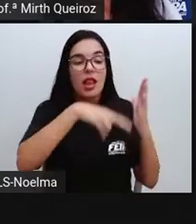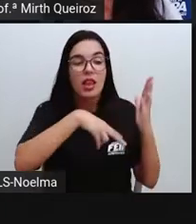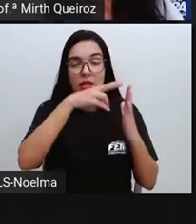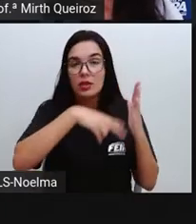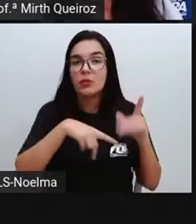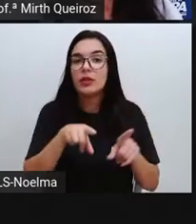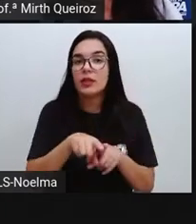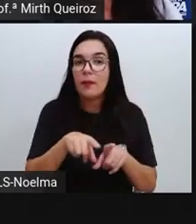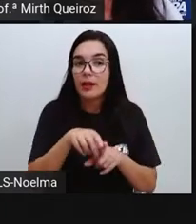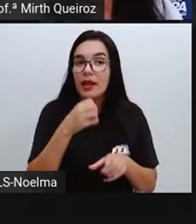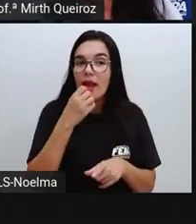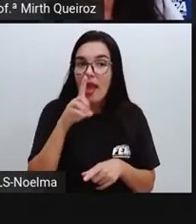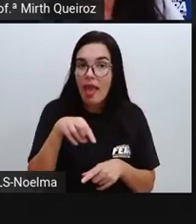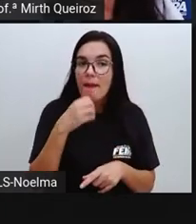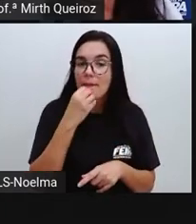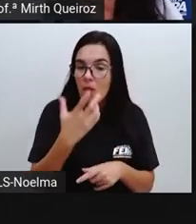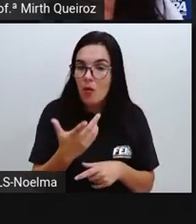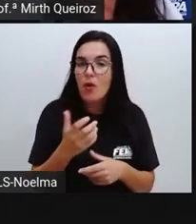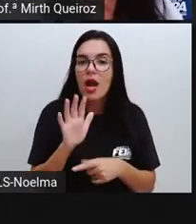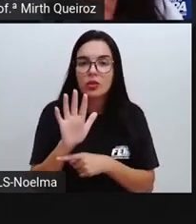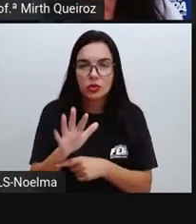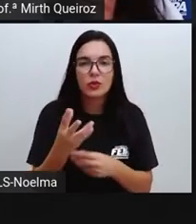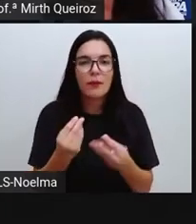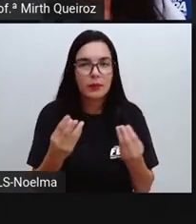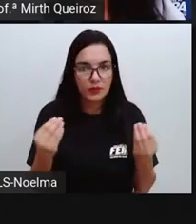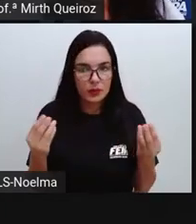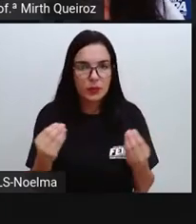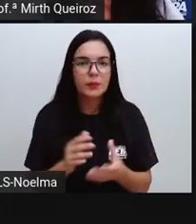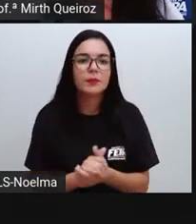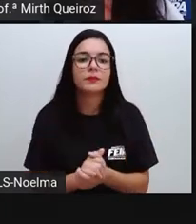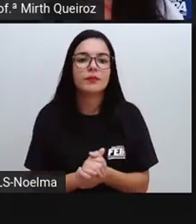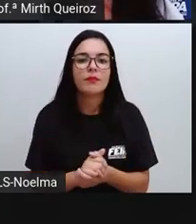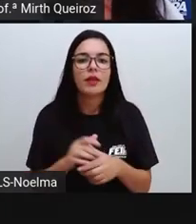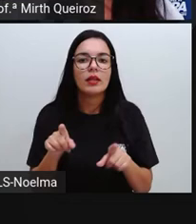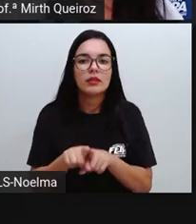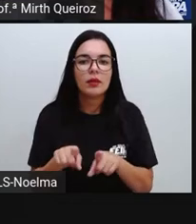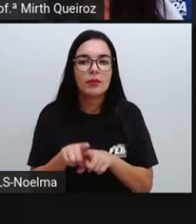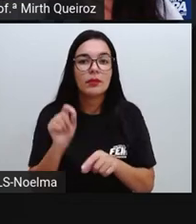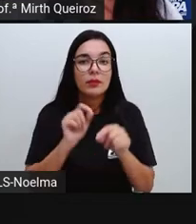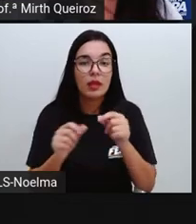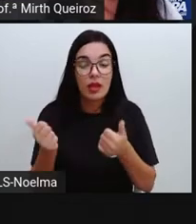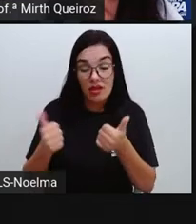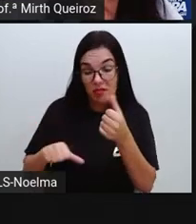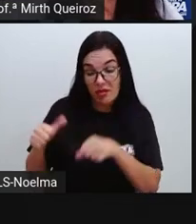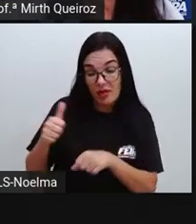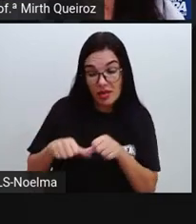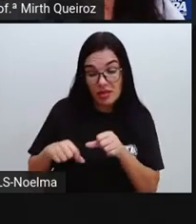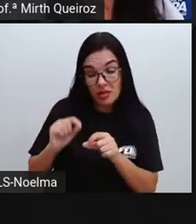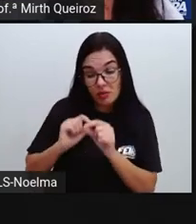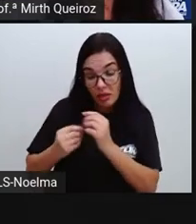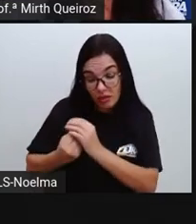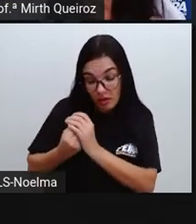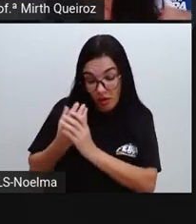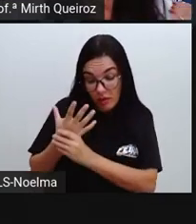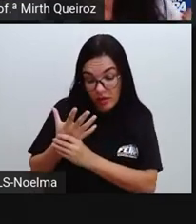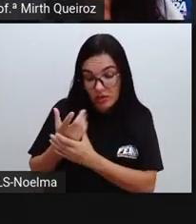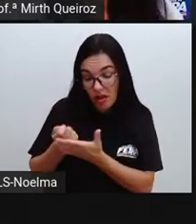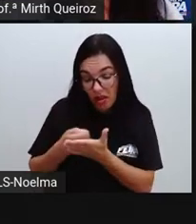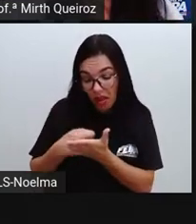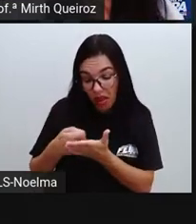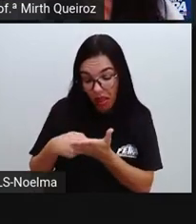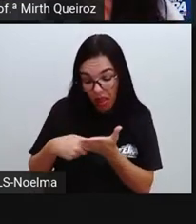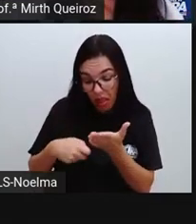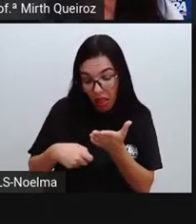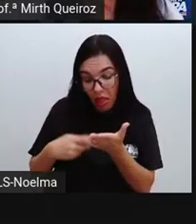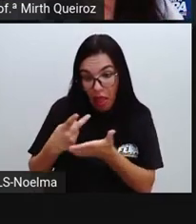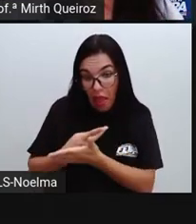que ajuda muito a gente em relação à ortografia, fazer uma avaliação da origem dos nossos erros, revisar as